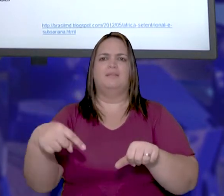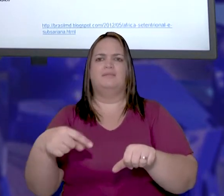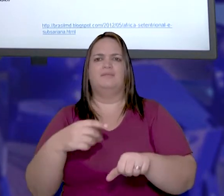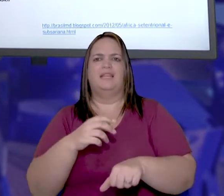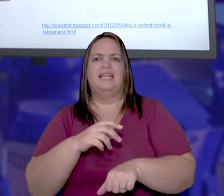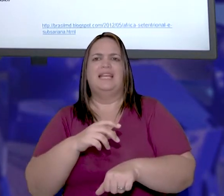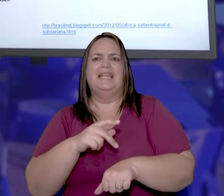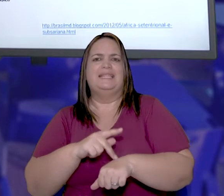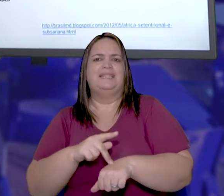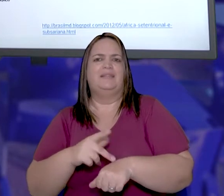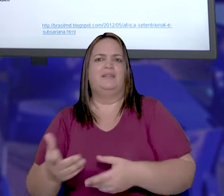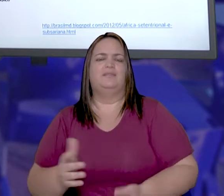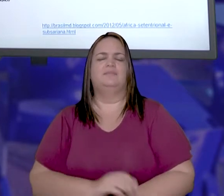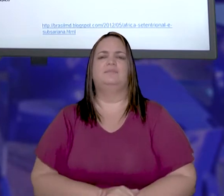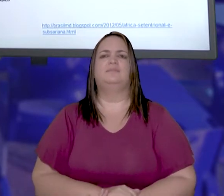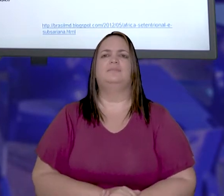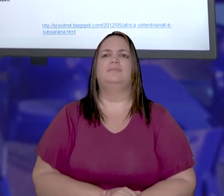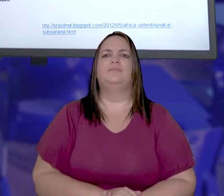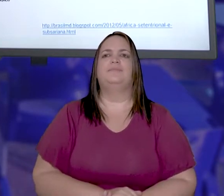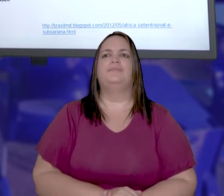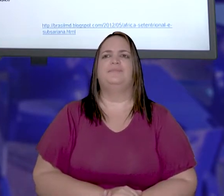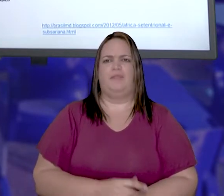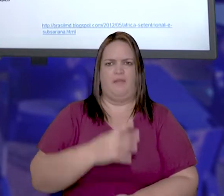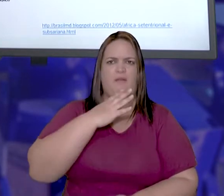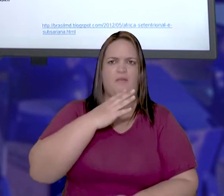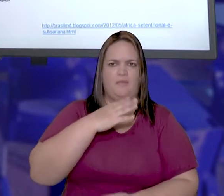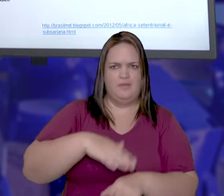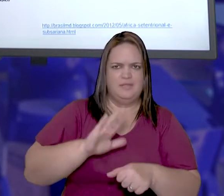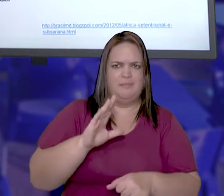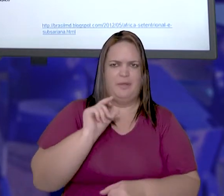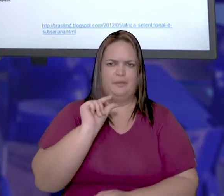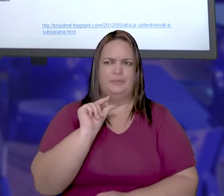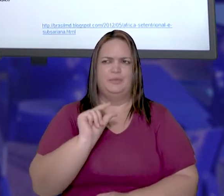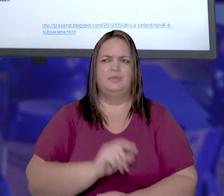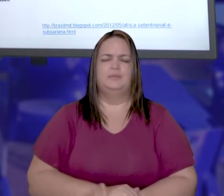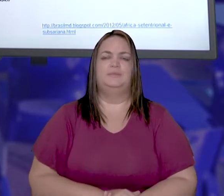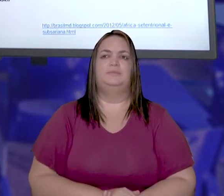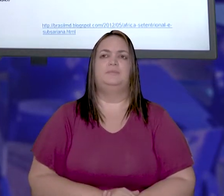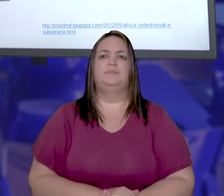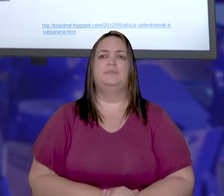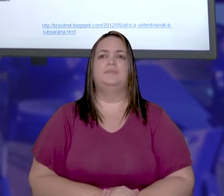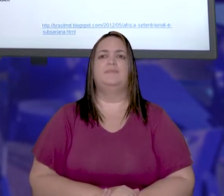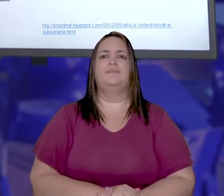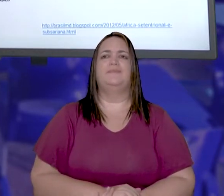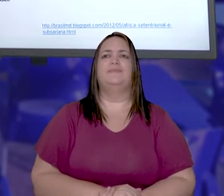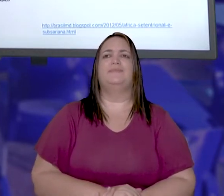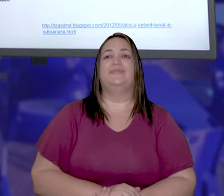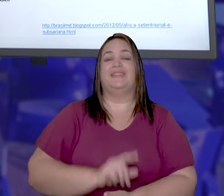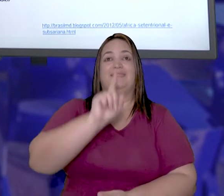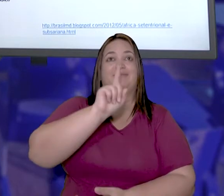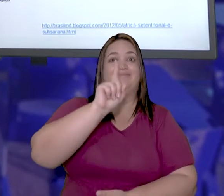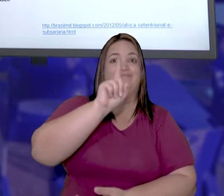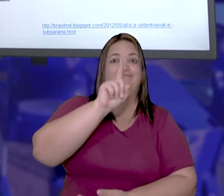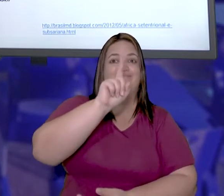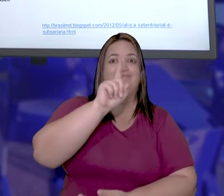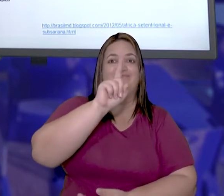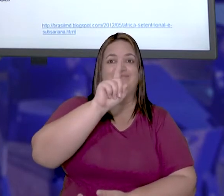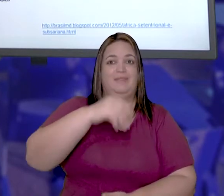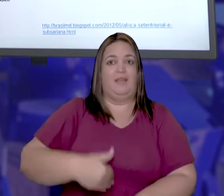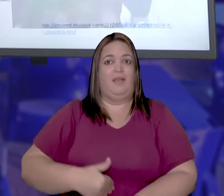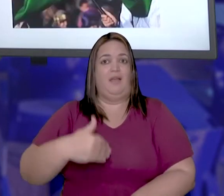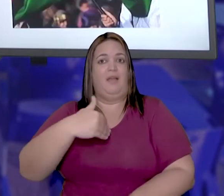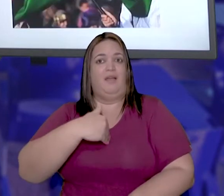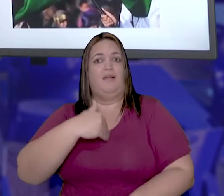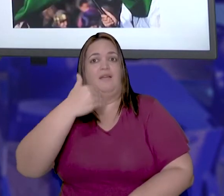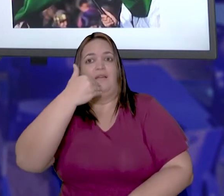No que se refere à África Branca ou África Negra. Vamos conhecer um pouco mais de cada uma